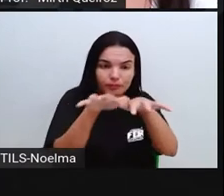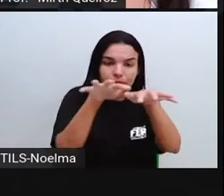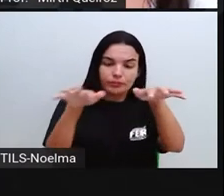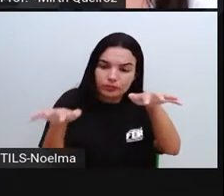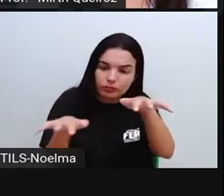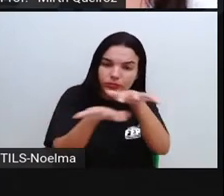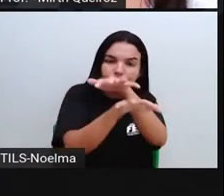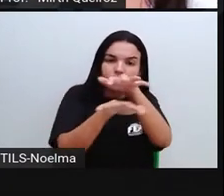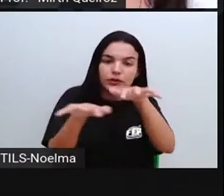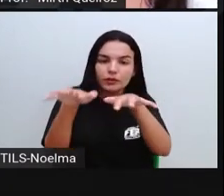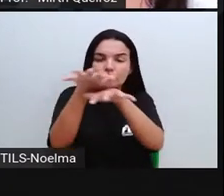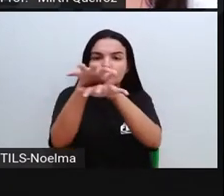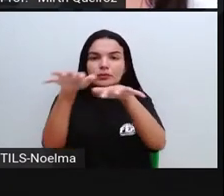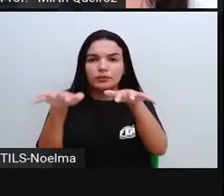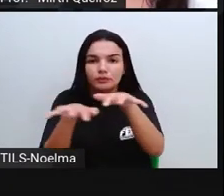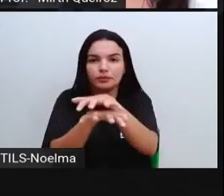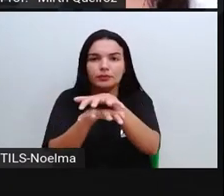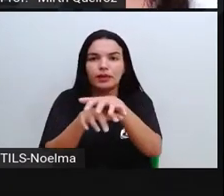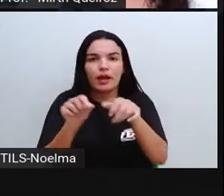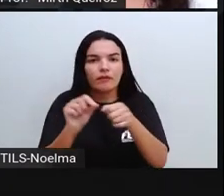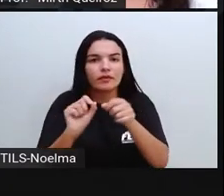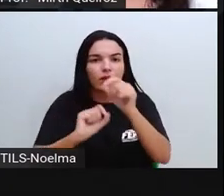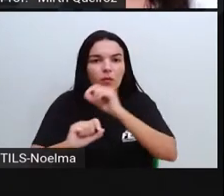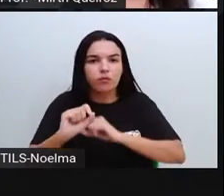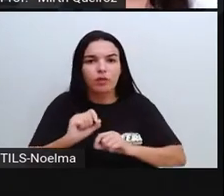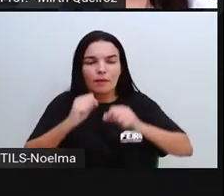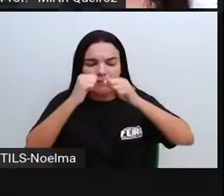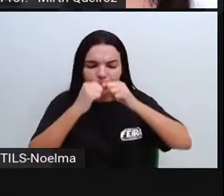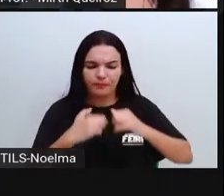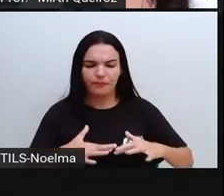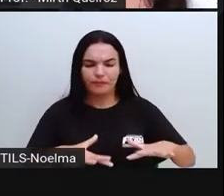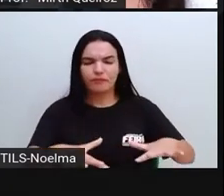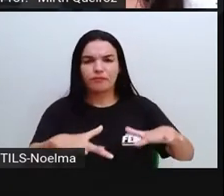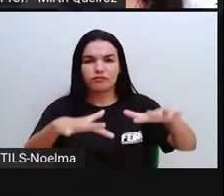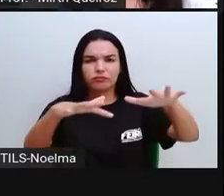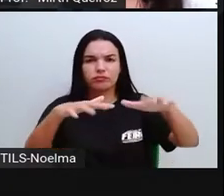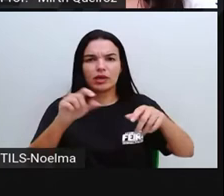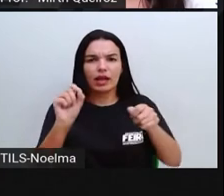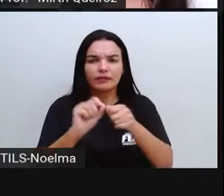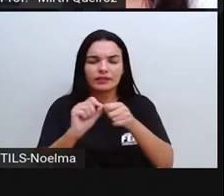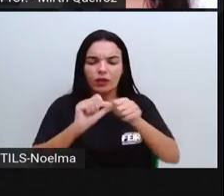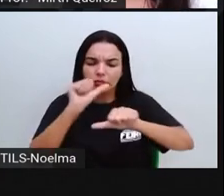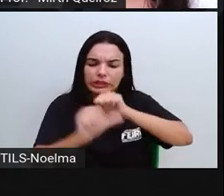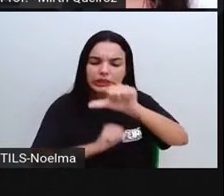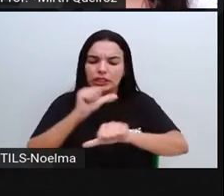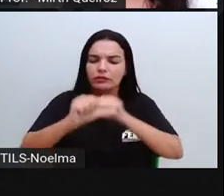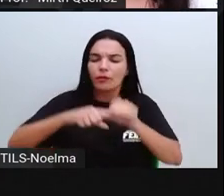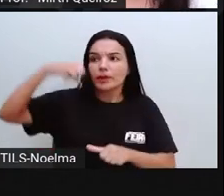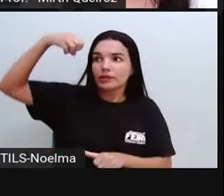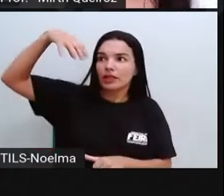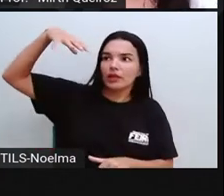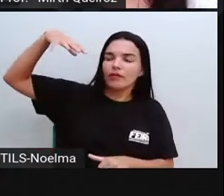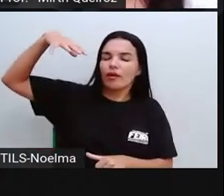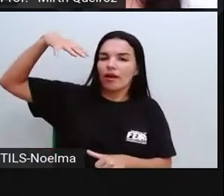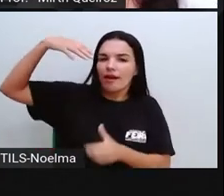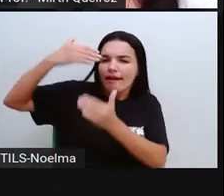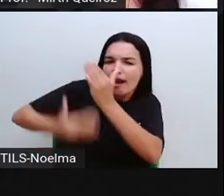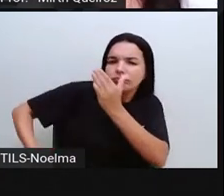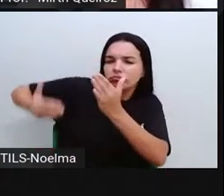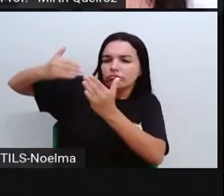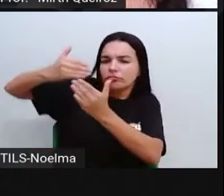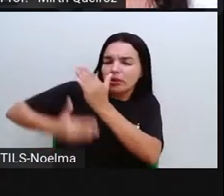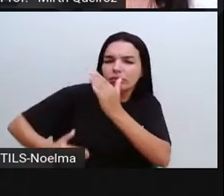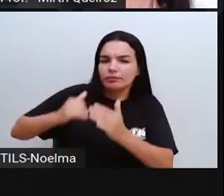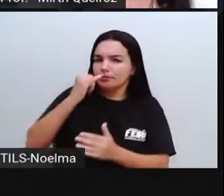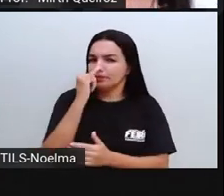a energia gasta na ação possa ser transformada em eletricidade. Então, é um gasto energético que faz gerar